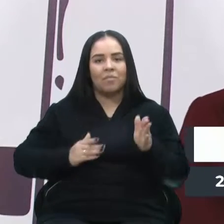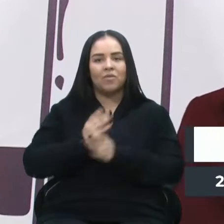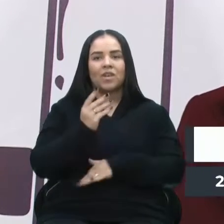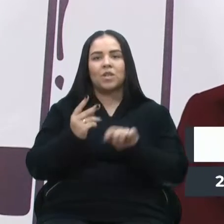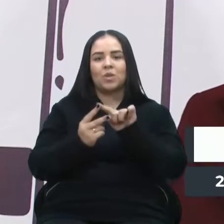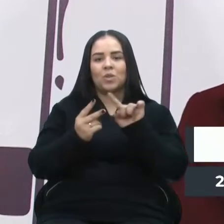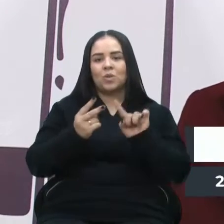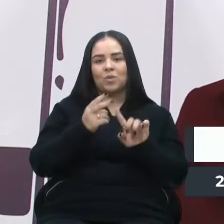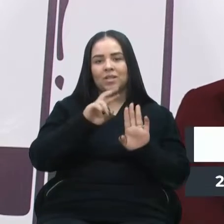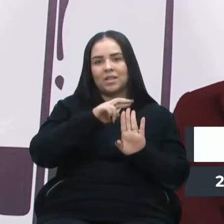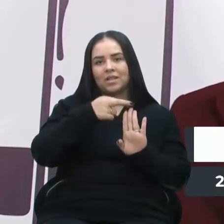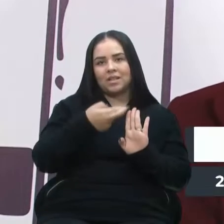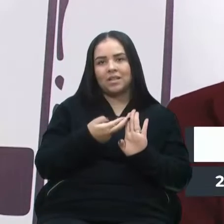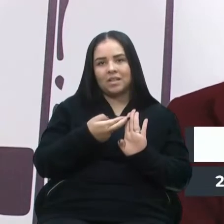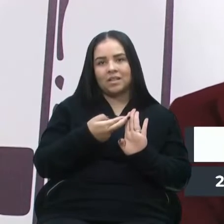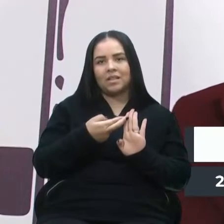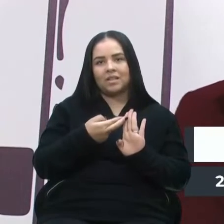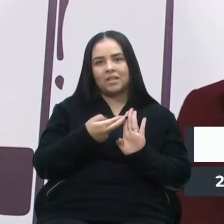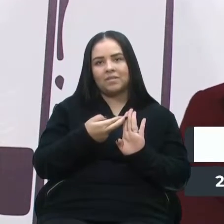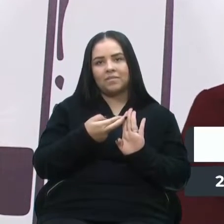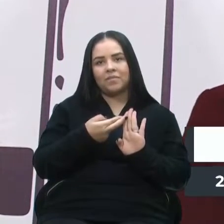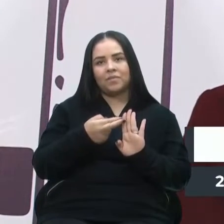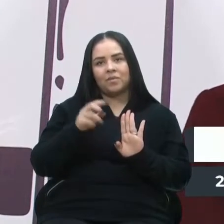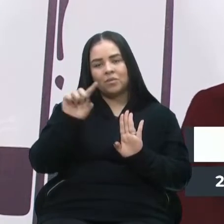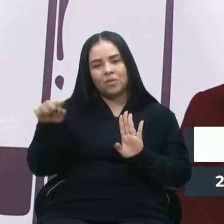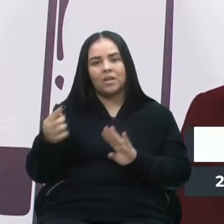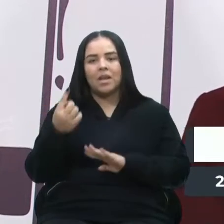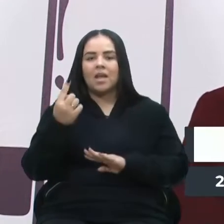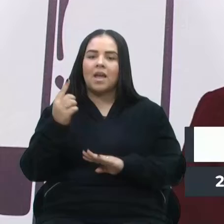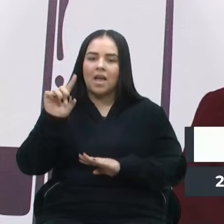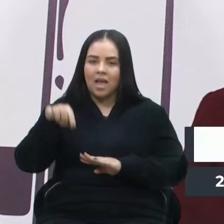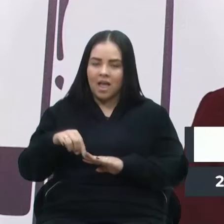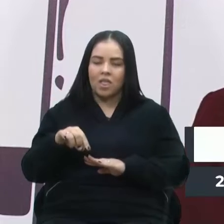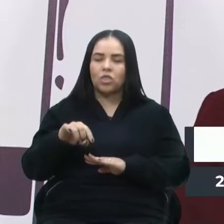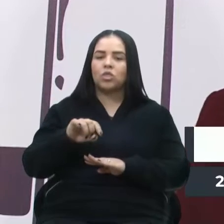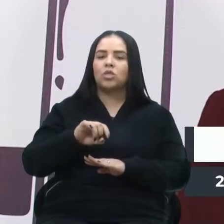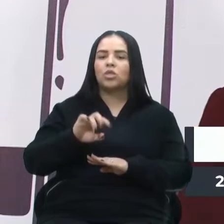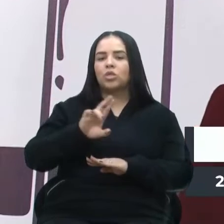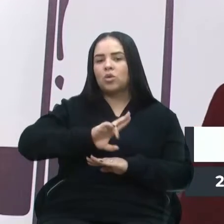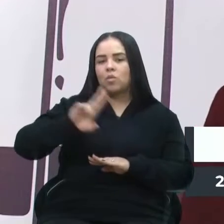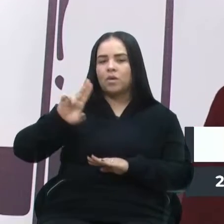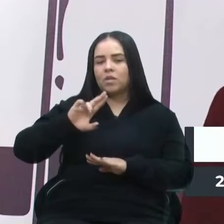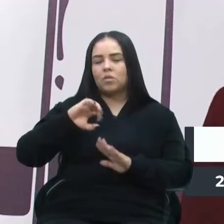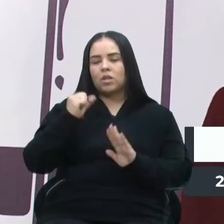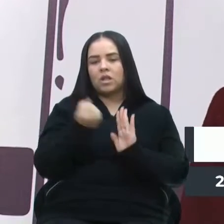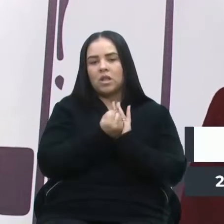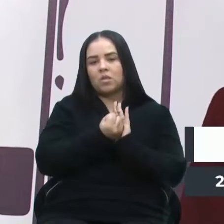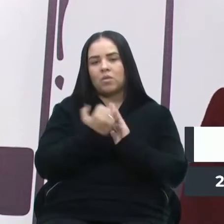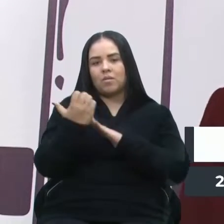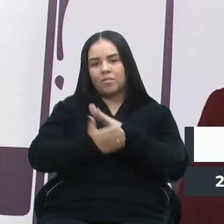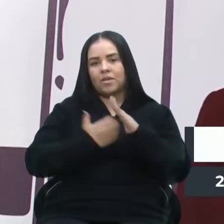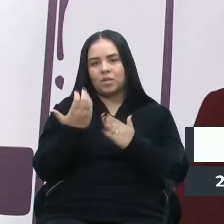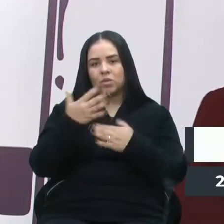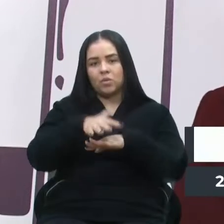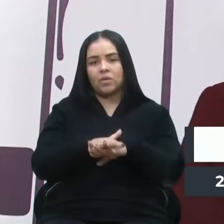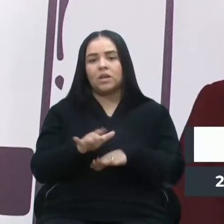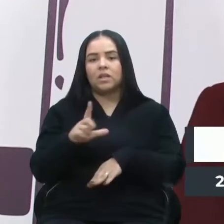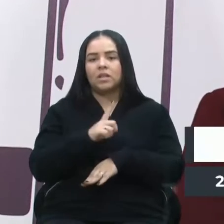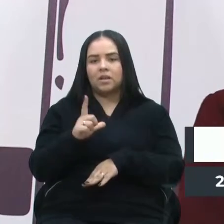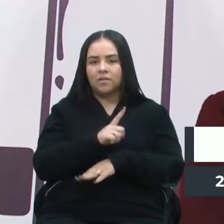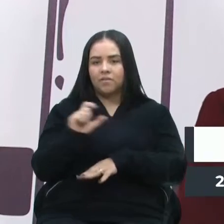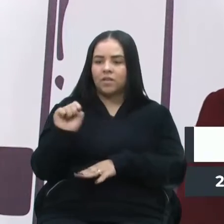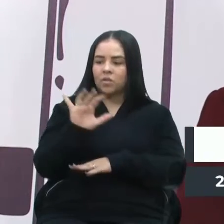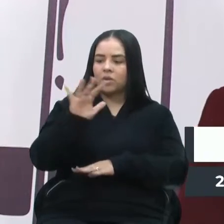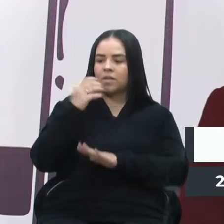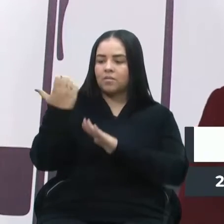dois requerimentos. Um que inclui nomes indicados ao selo Empresa Inclusiva, que é um selo que reconhece as